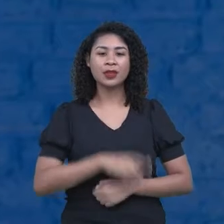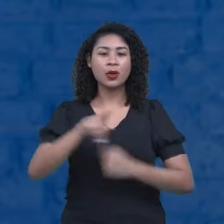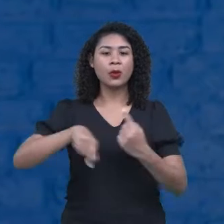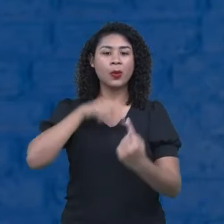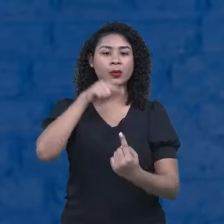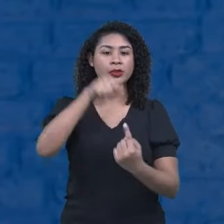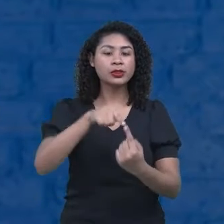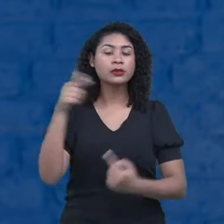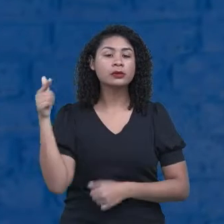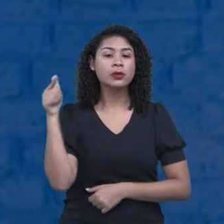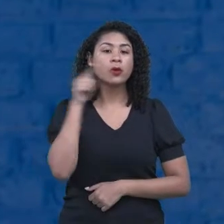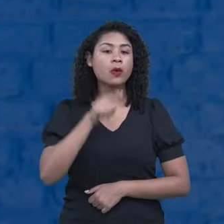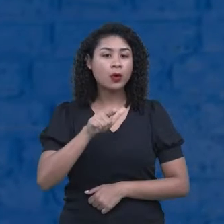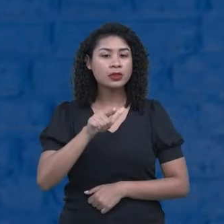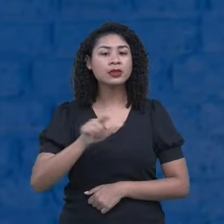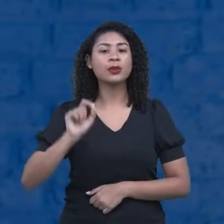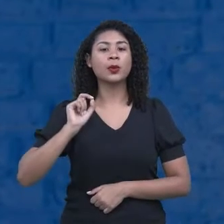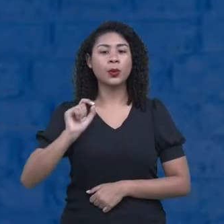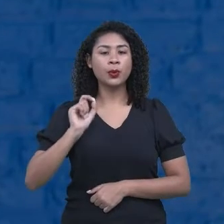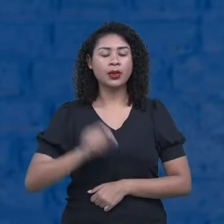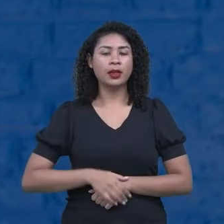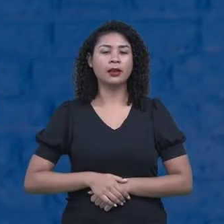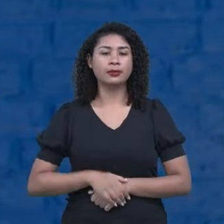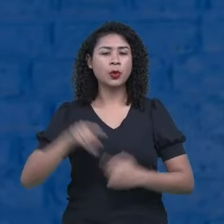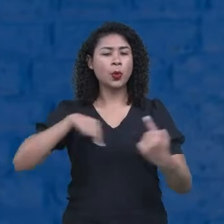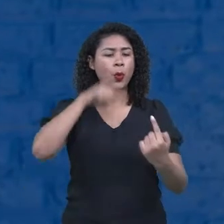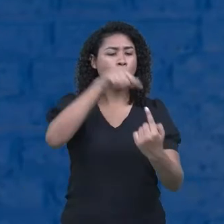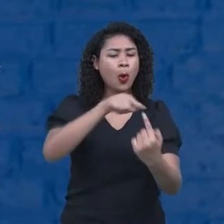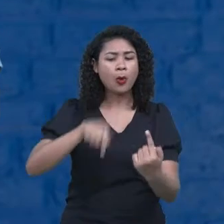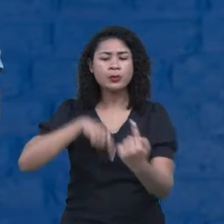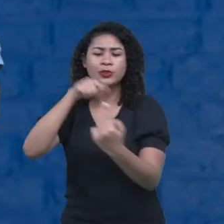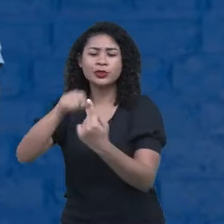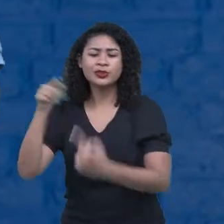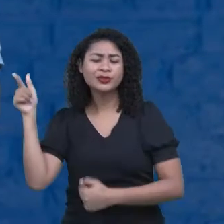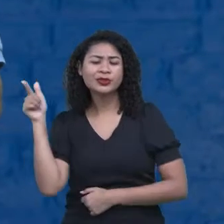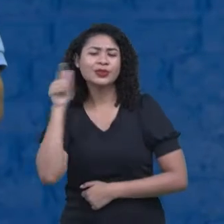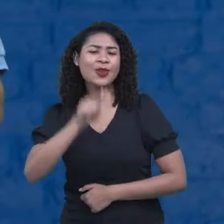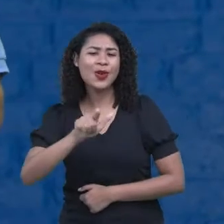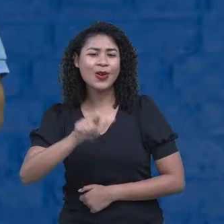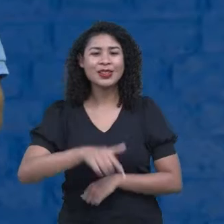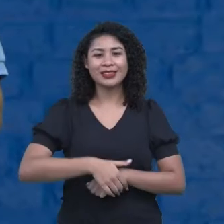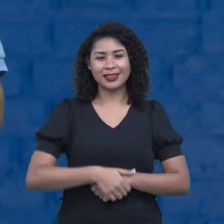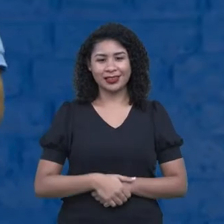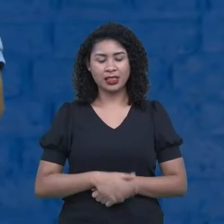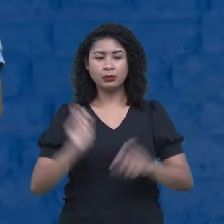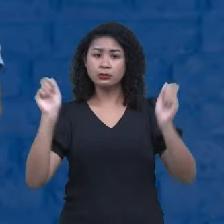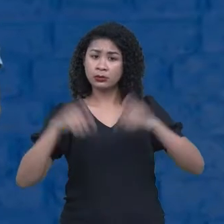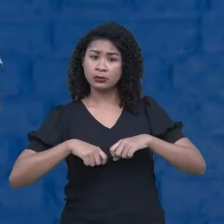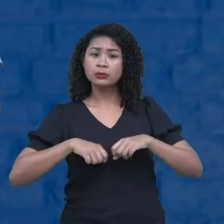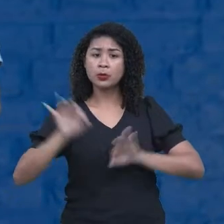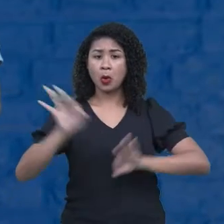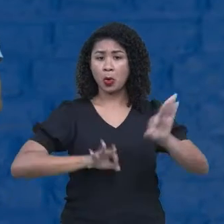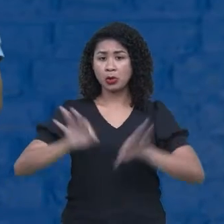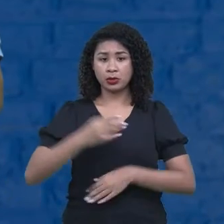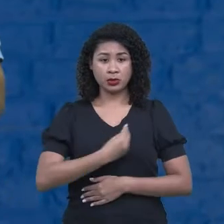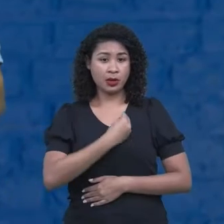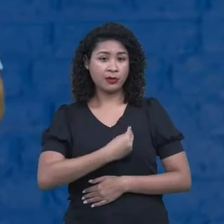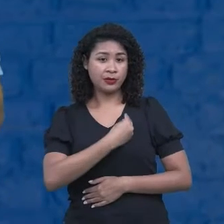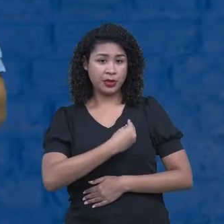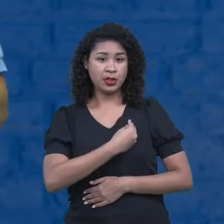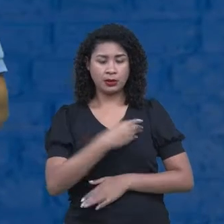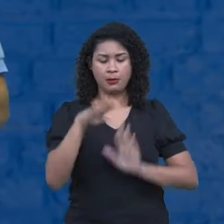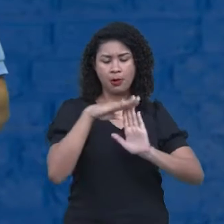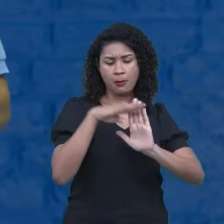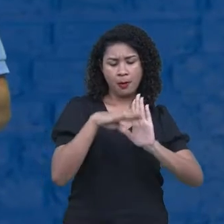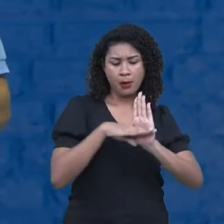alcançar o quê? Os nossos objetivos, o quê? O meu projeto de vida, que pode ser profissional ou não, mas que eu